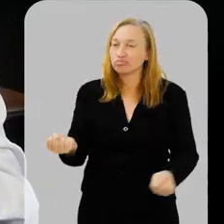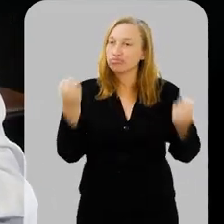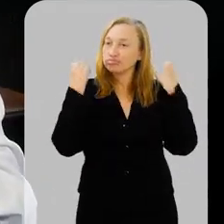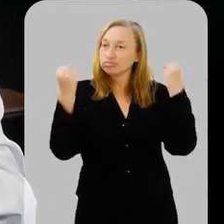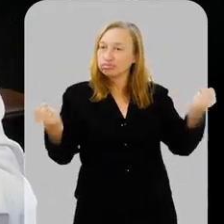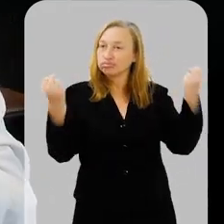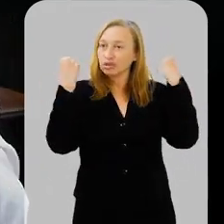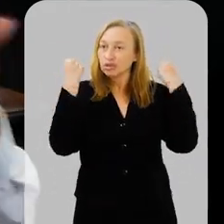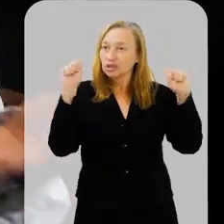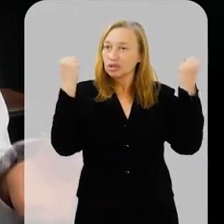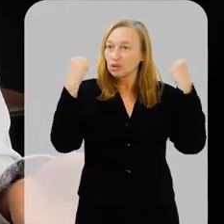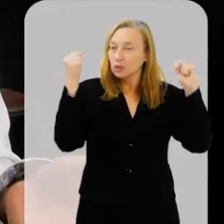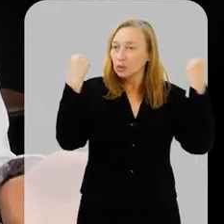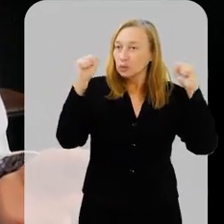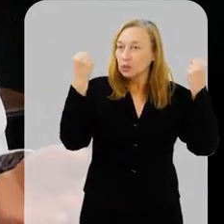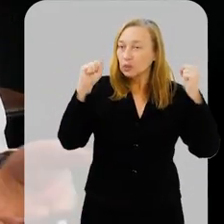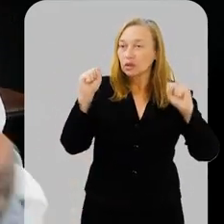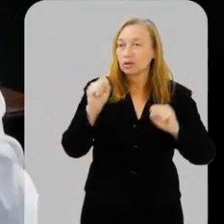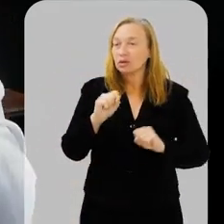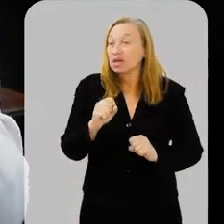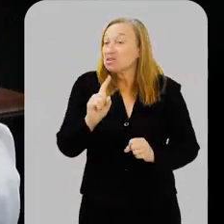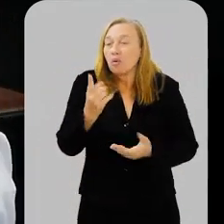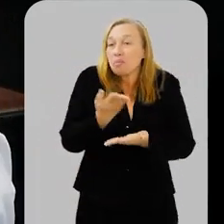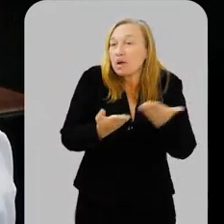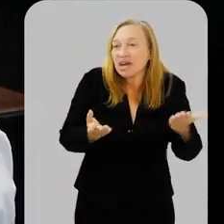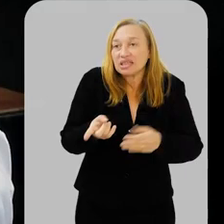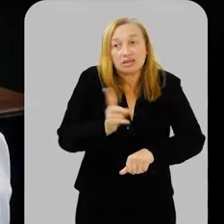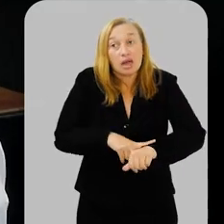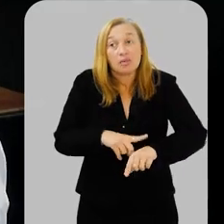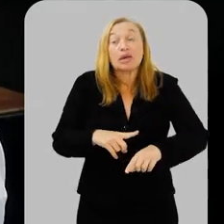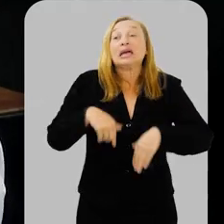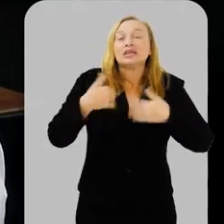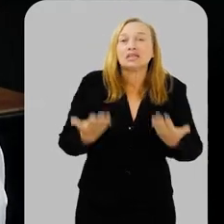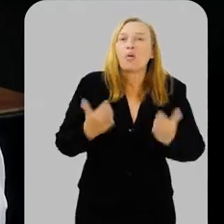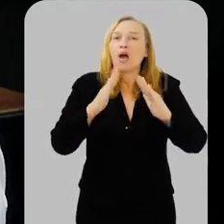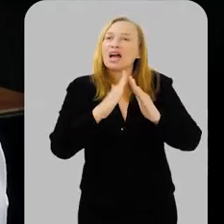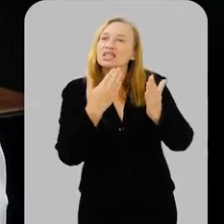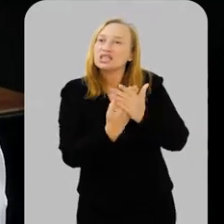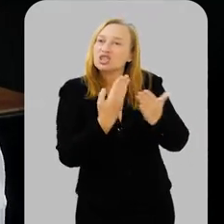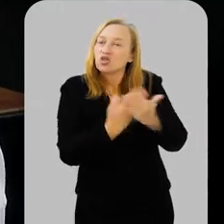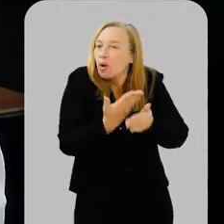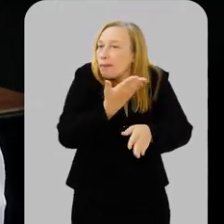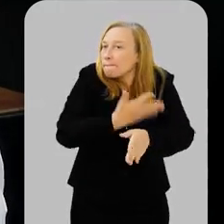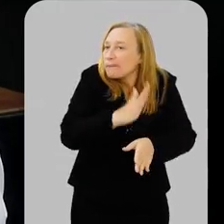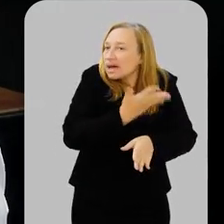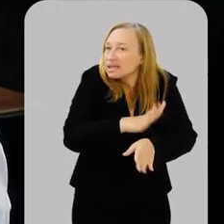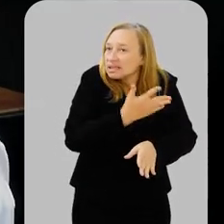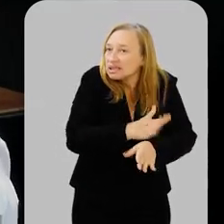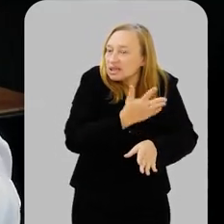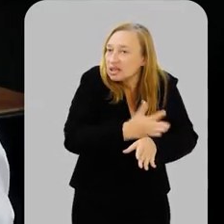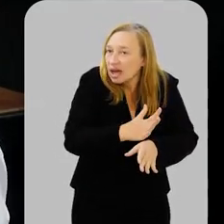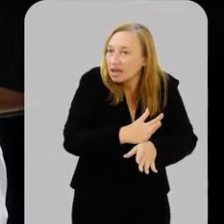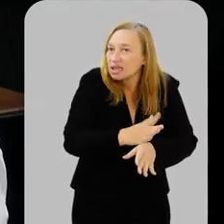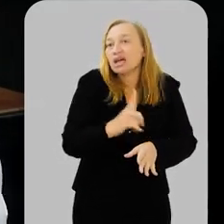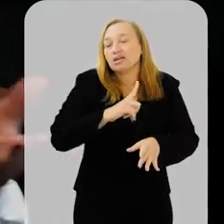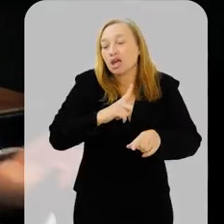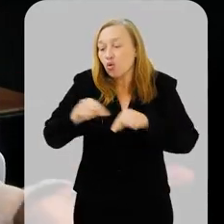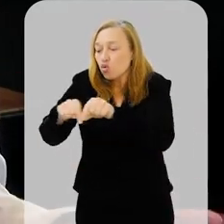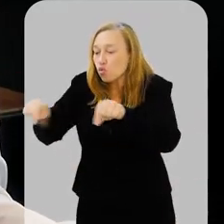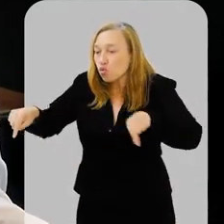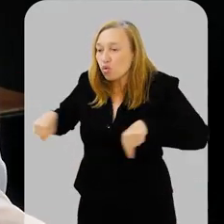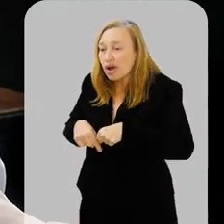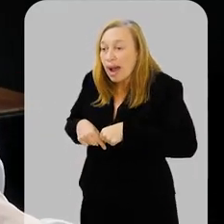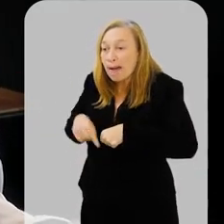exercício físico, não é perda de tempo, então, as escolas para colocarem isso em prática e de repente até tem um